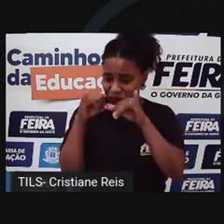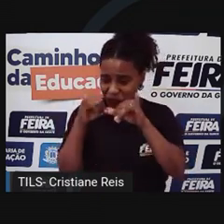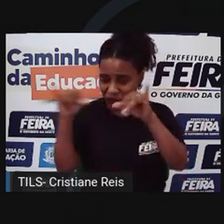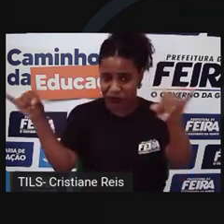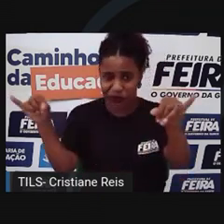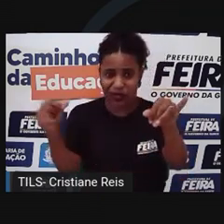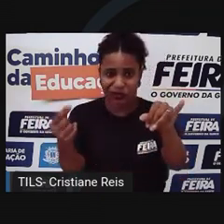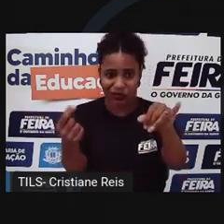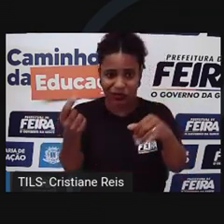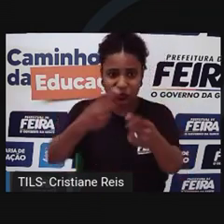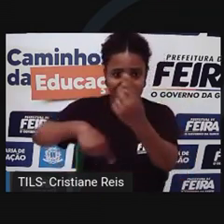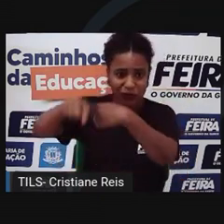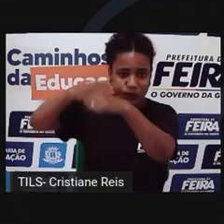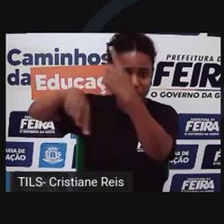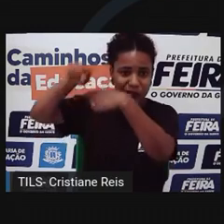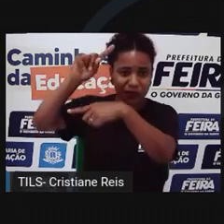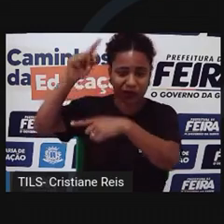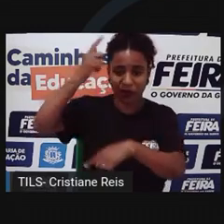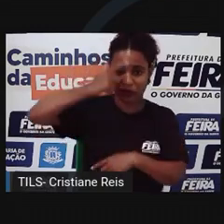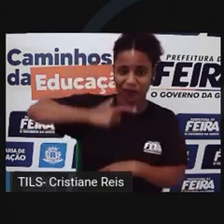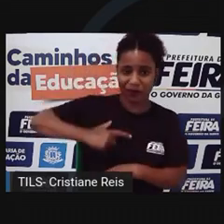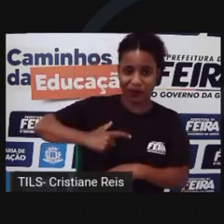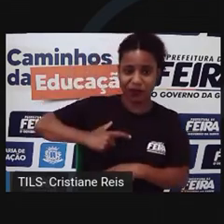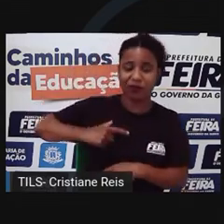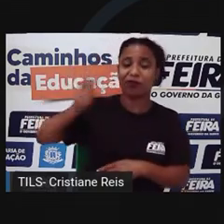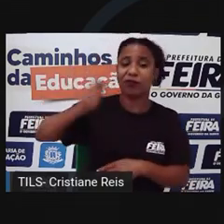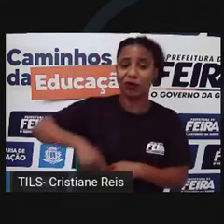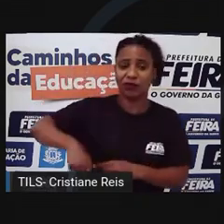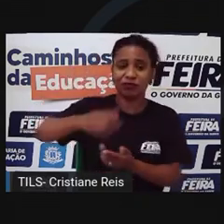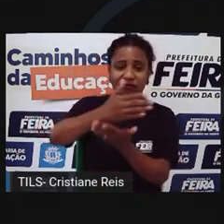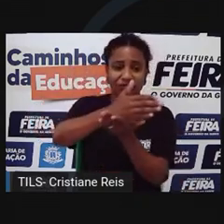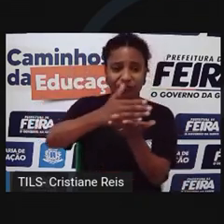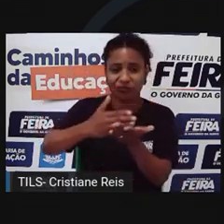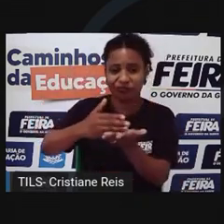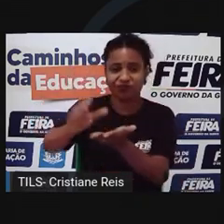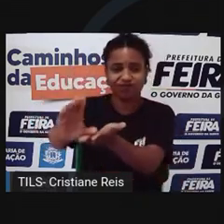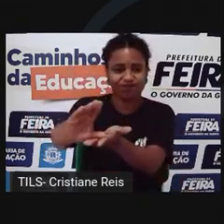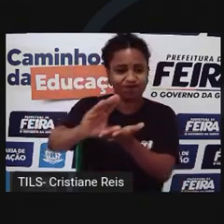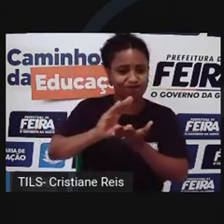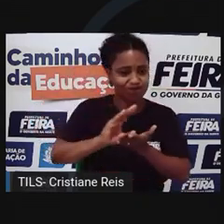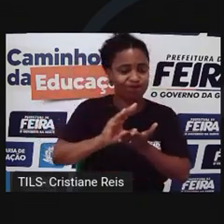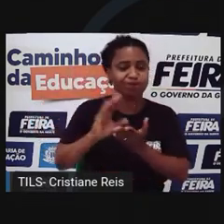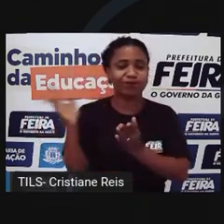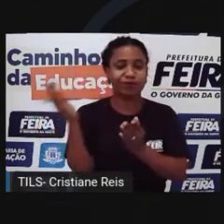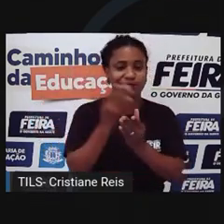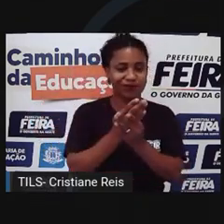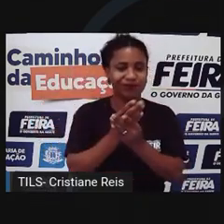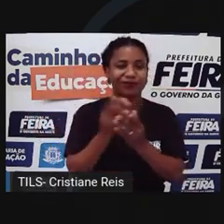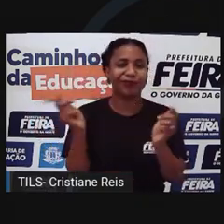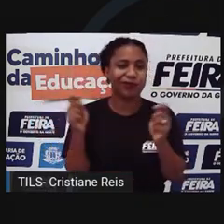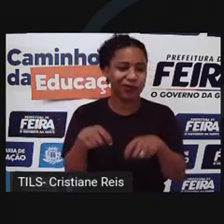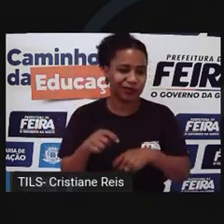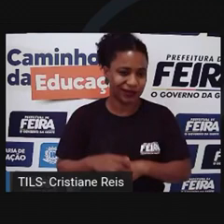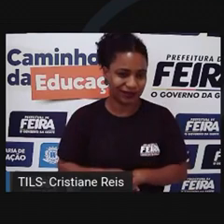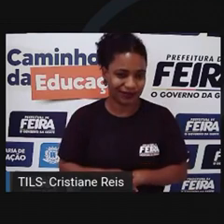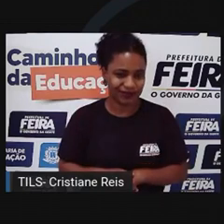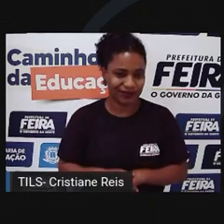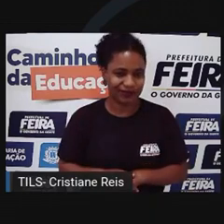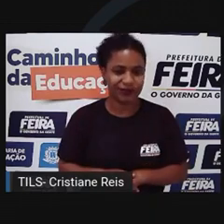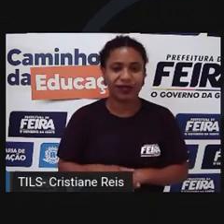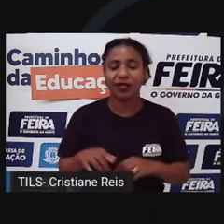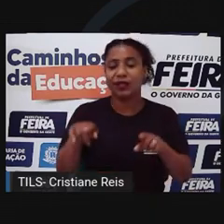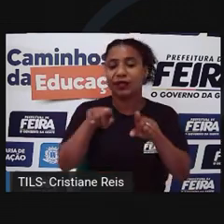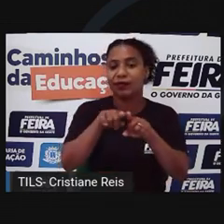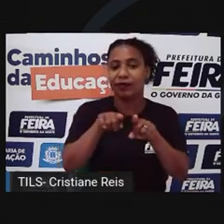foram recebidos em decorrência da violação da sua imagem. Aconselhamos, assim, as pessoas que foram submetidas a esse tipo de